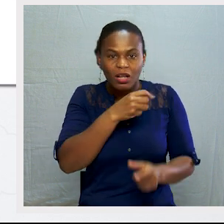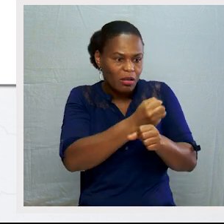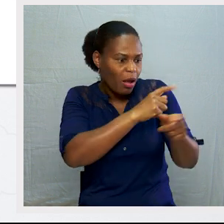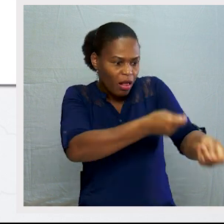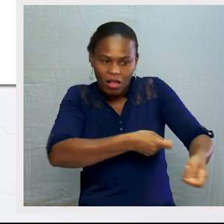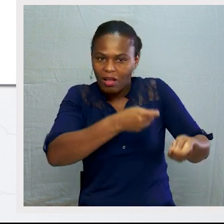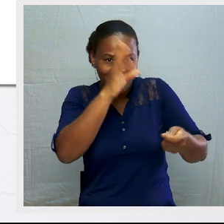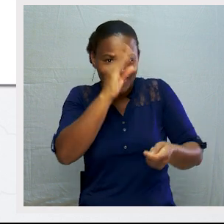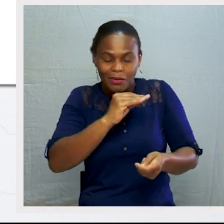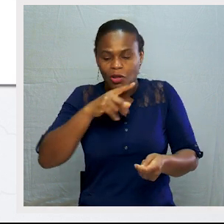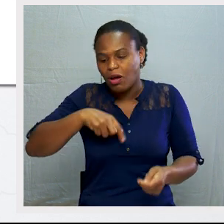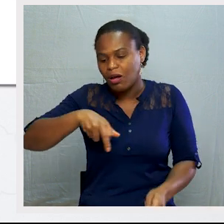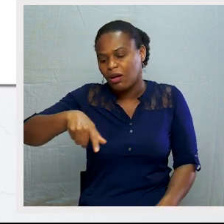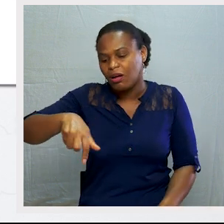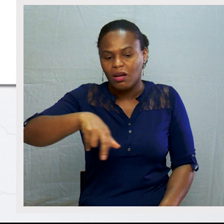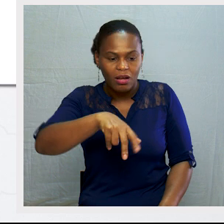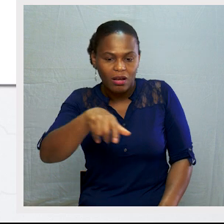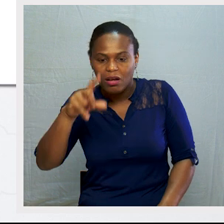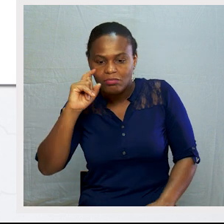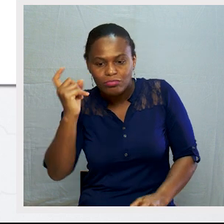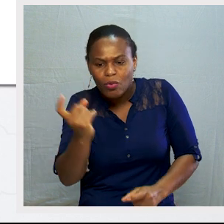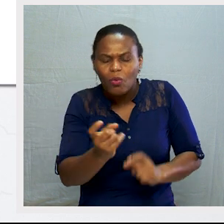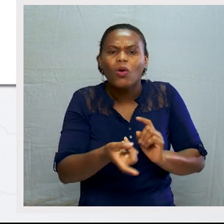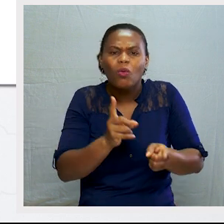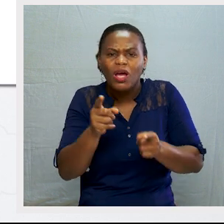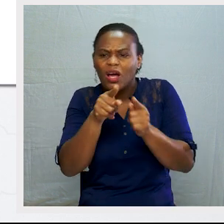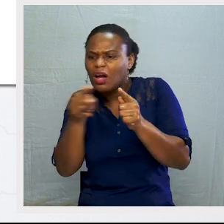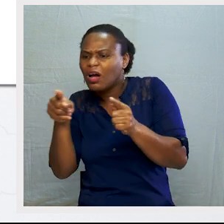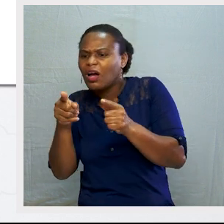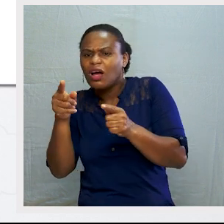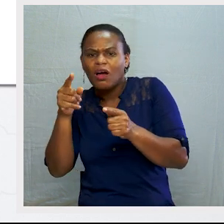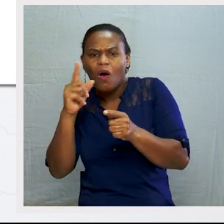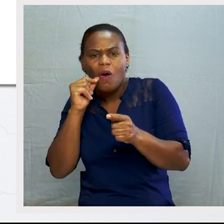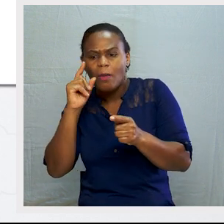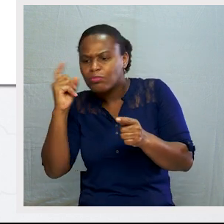deslocar-se à procura de... O que é que nós vimos?